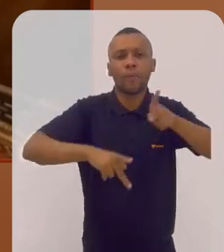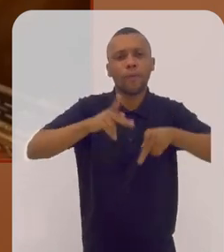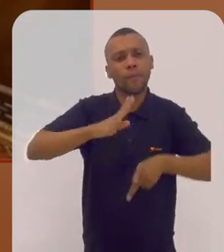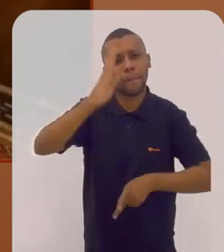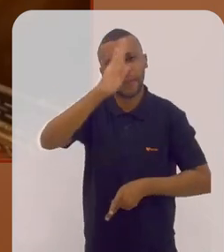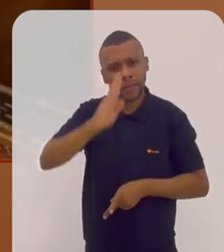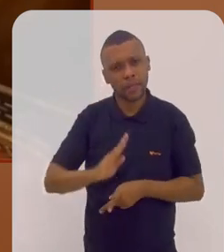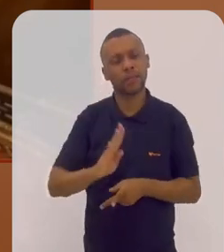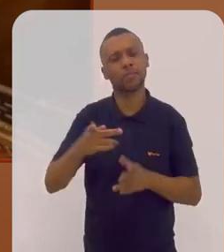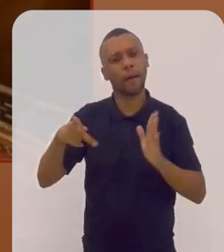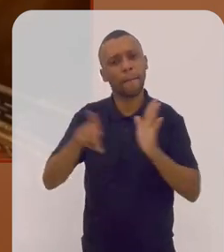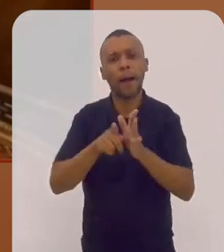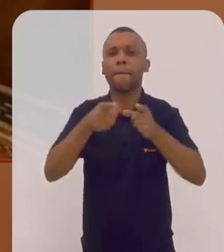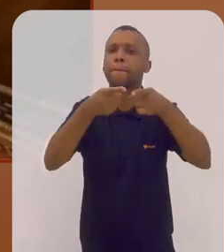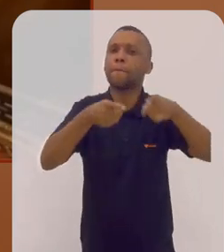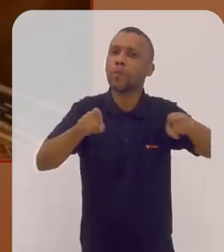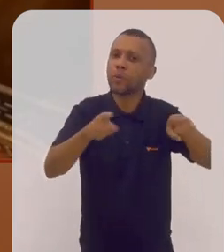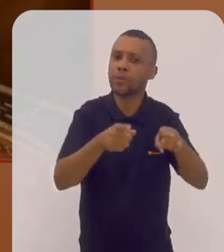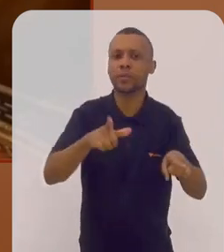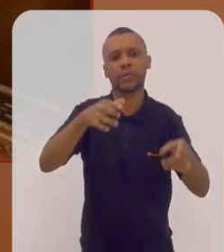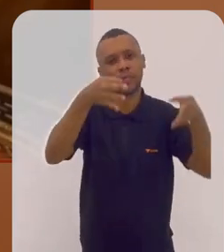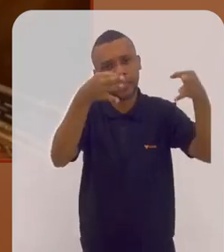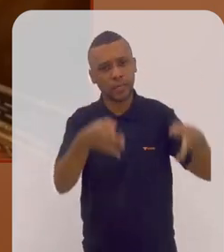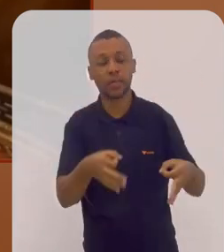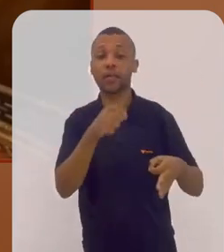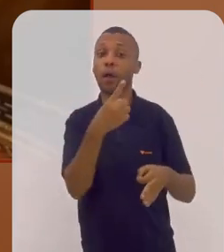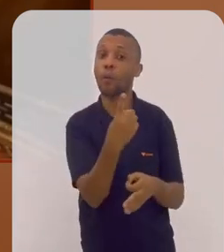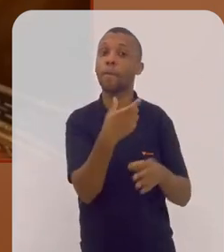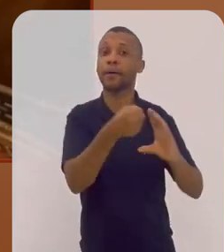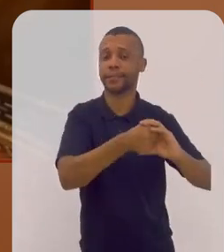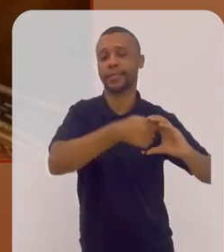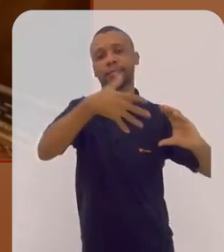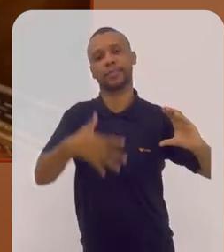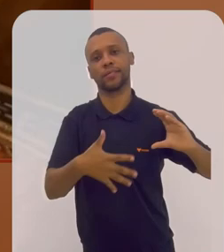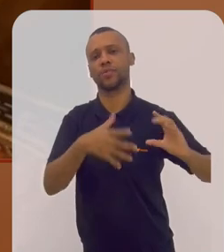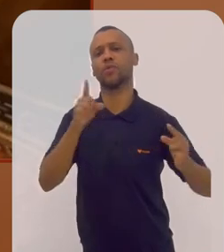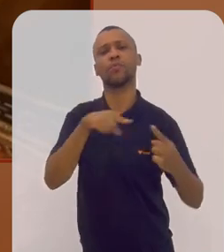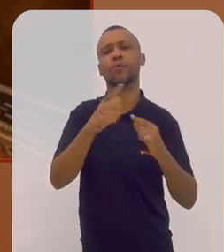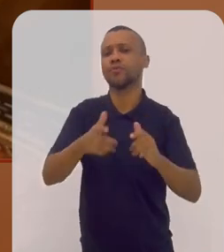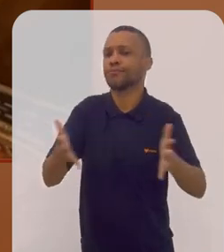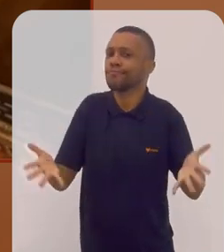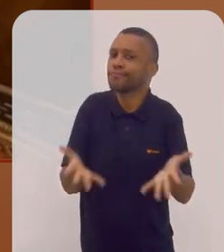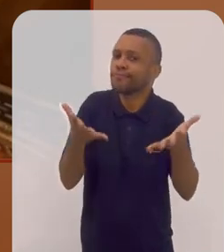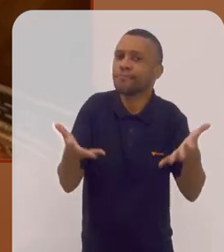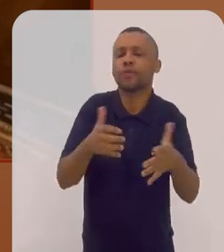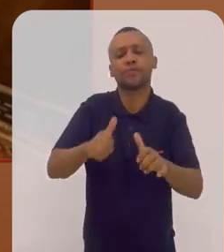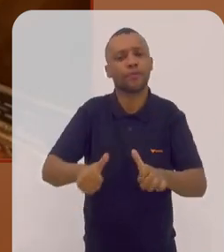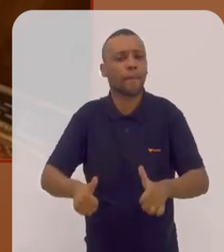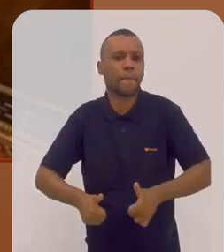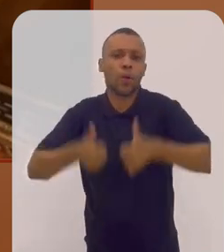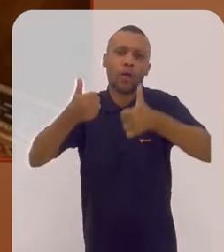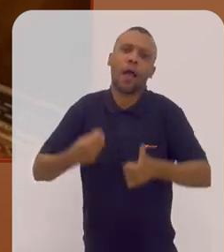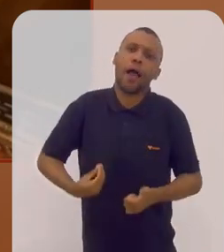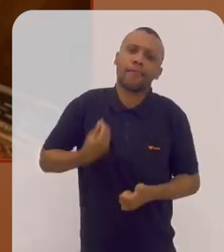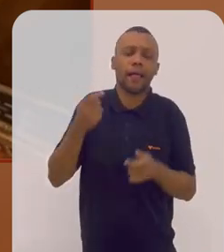o povo brasileiro é muito musical e a música, com certeza, é uma forma de melhorar